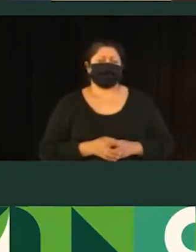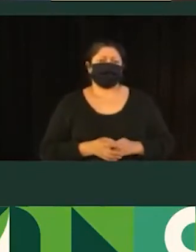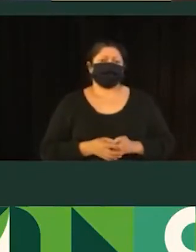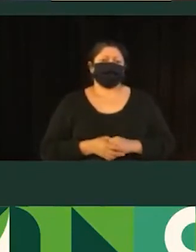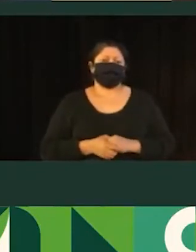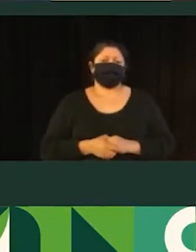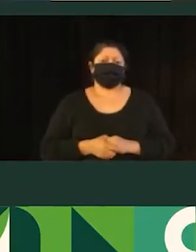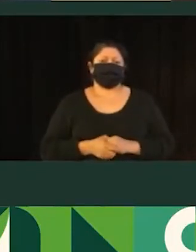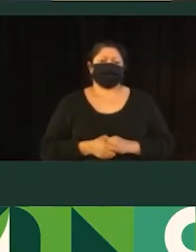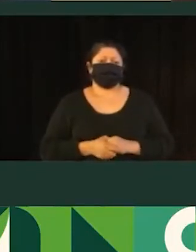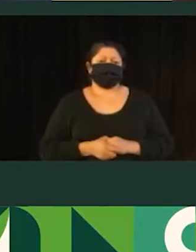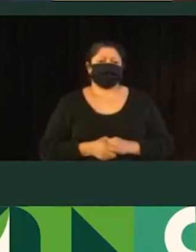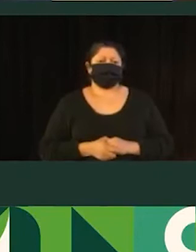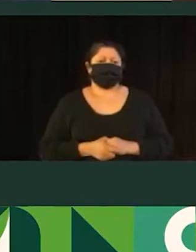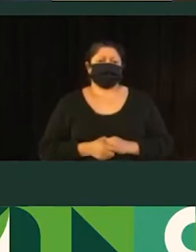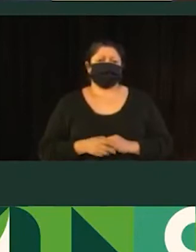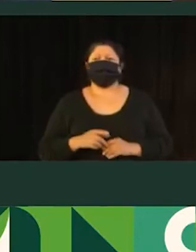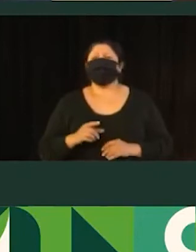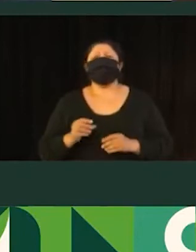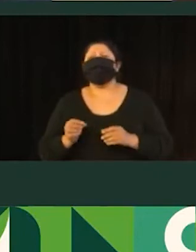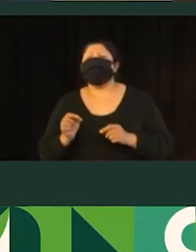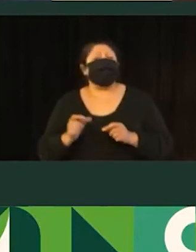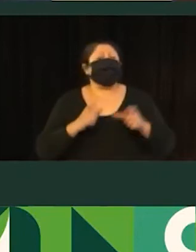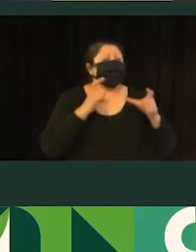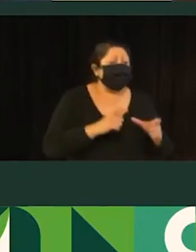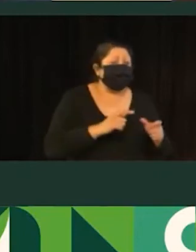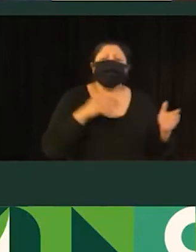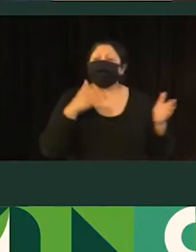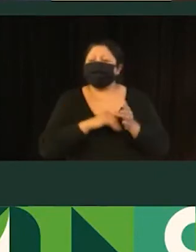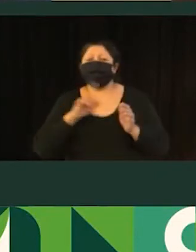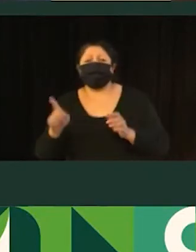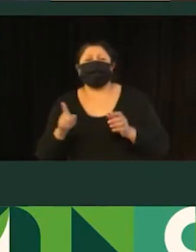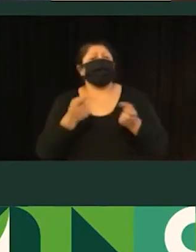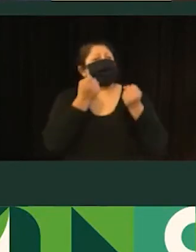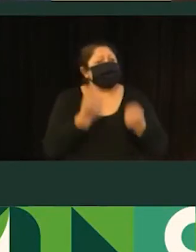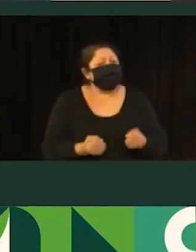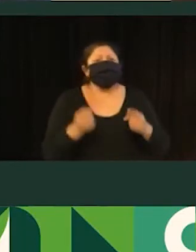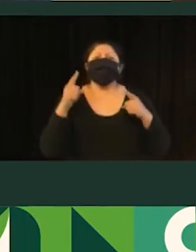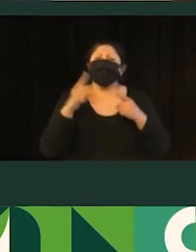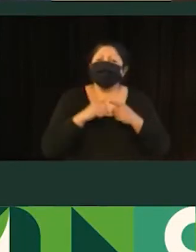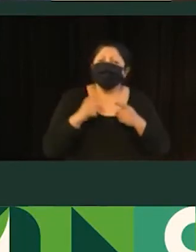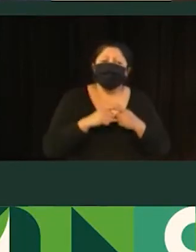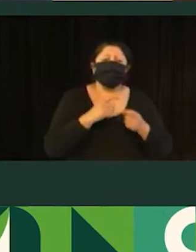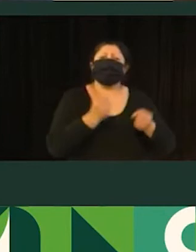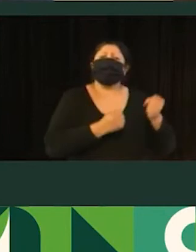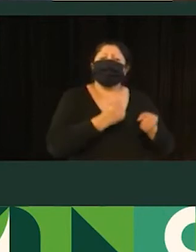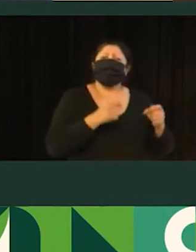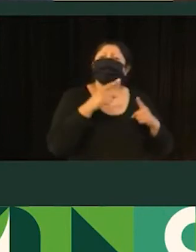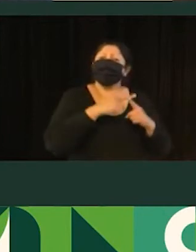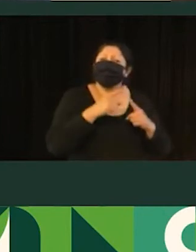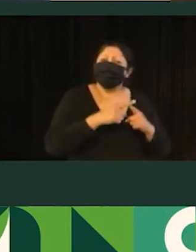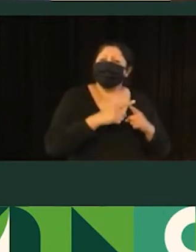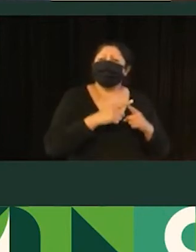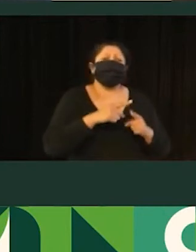Então, foi questionado a origem e destino da carga, informações da carga, qual o tipo, informações do veículo, a frequência com que aquela